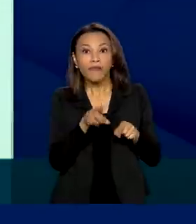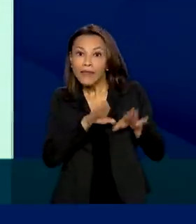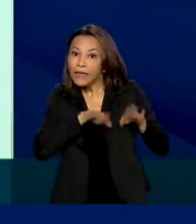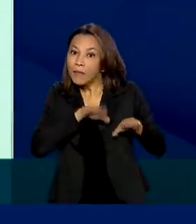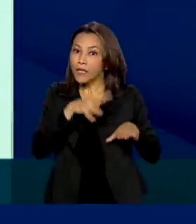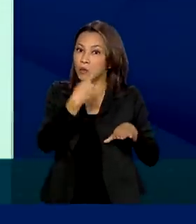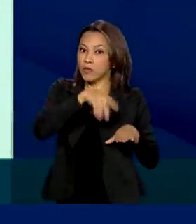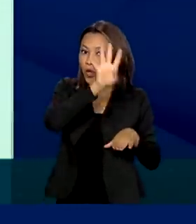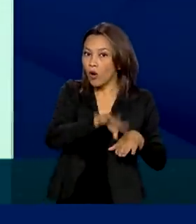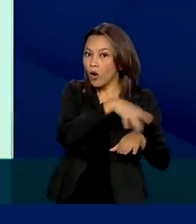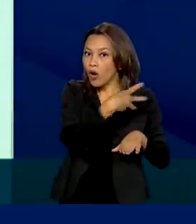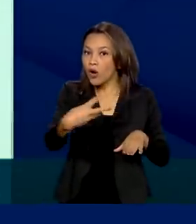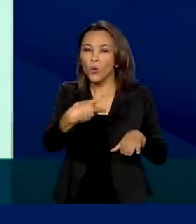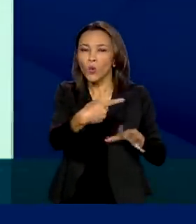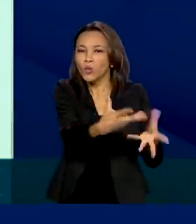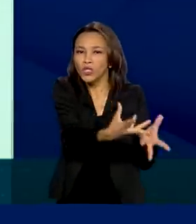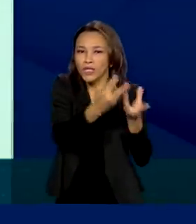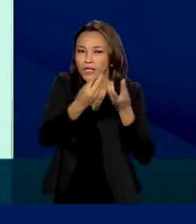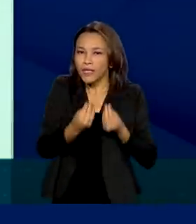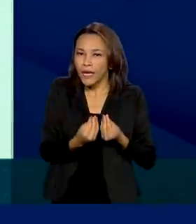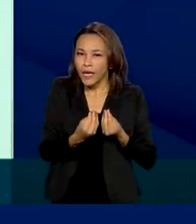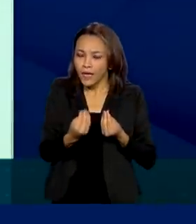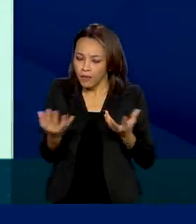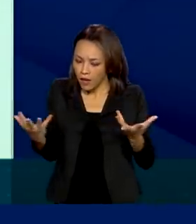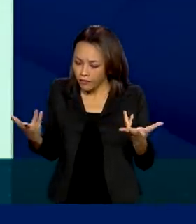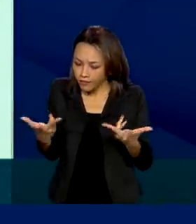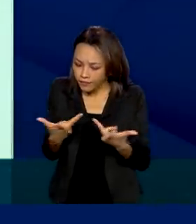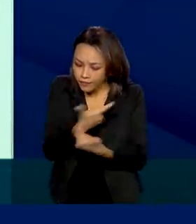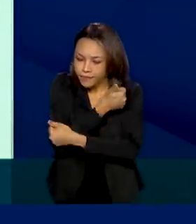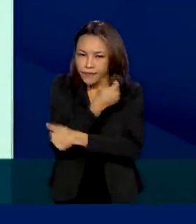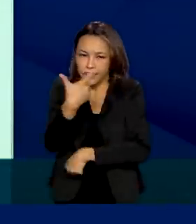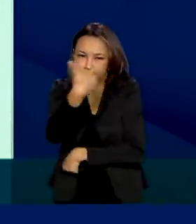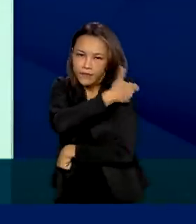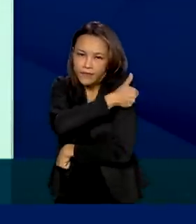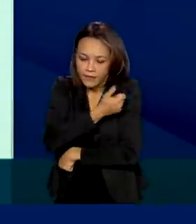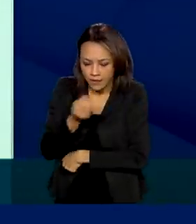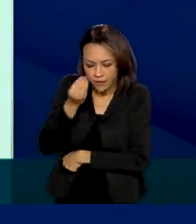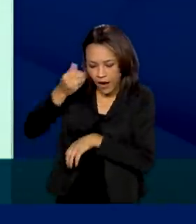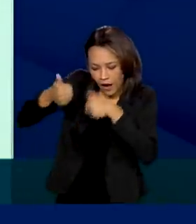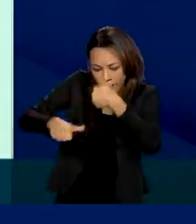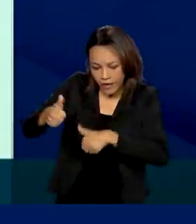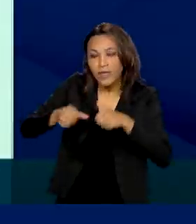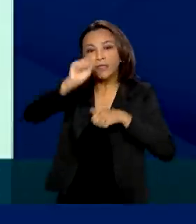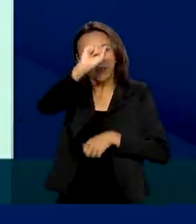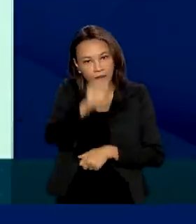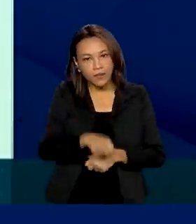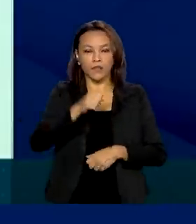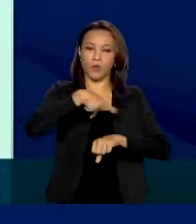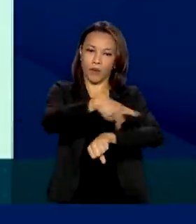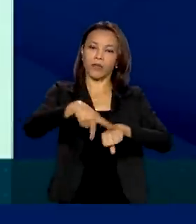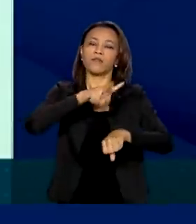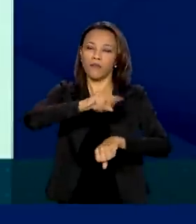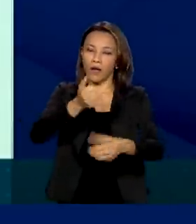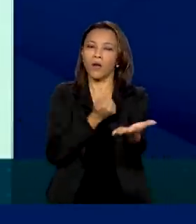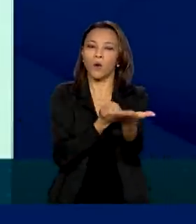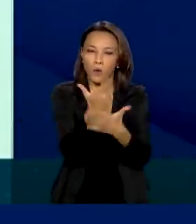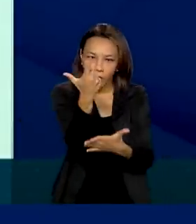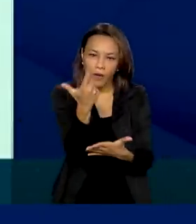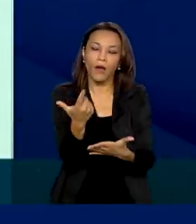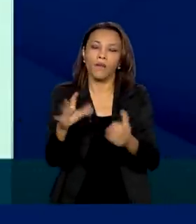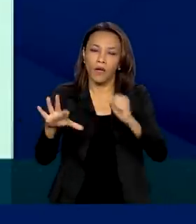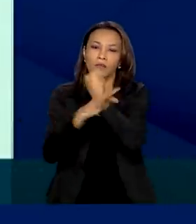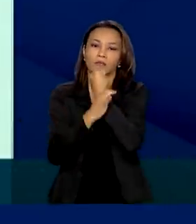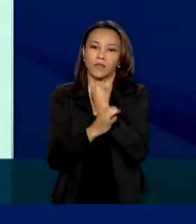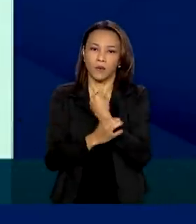cronograma de entrega, da eficácia e da segurança, este país, sim, vai comprar vacinas para garantir